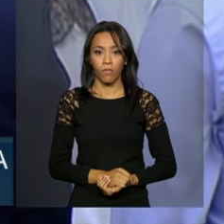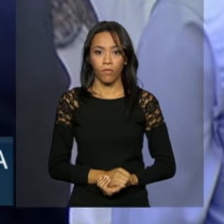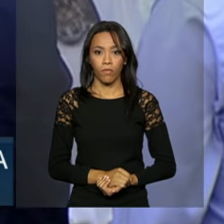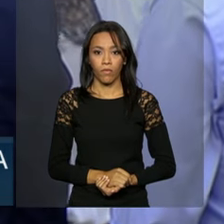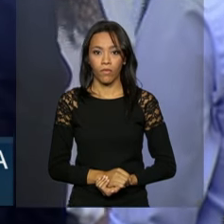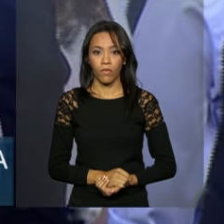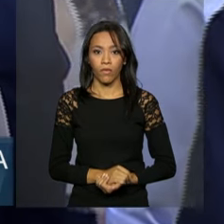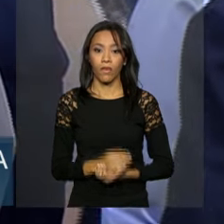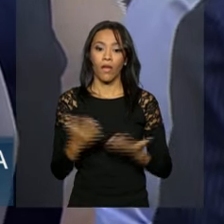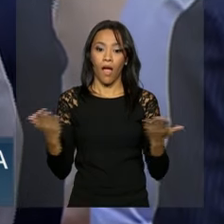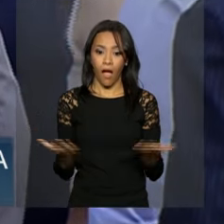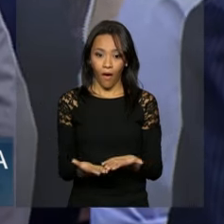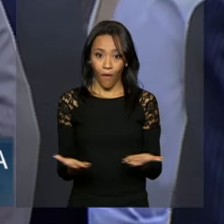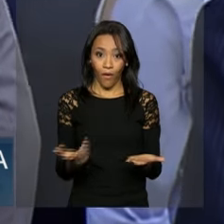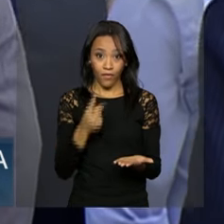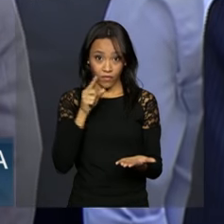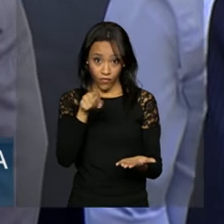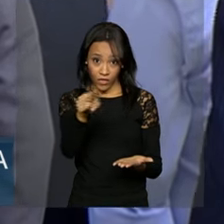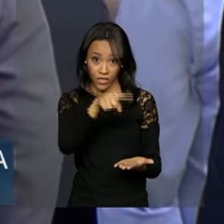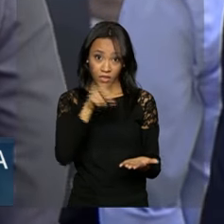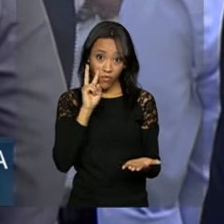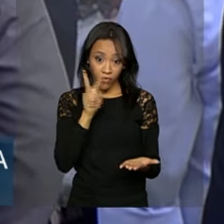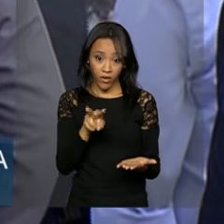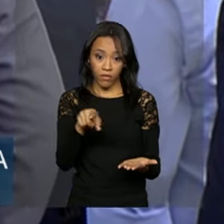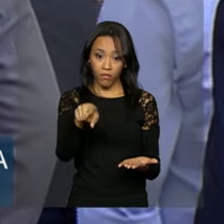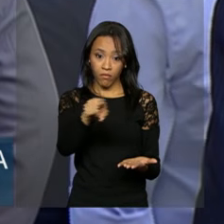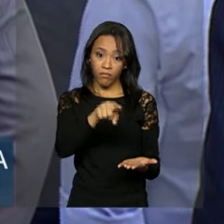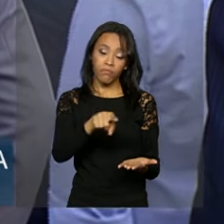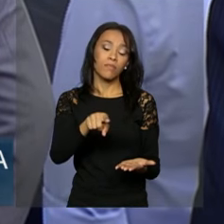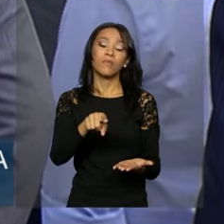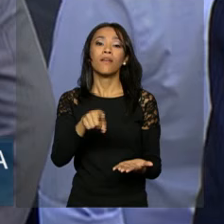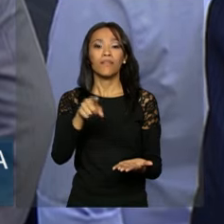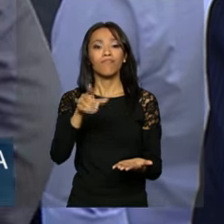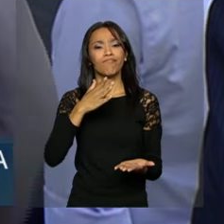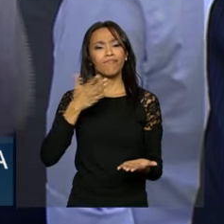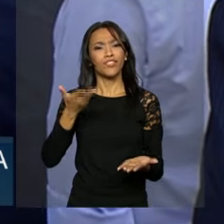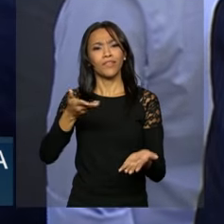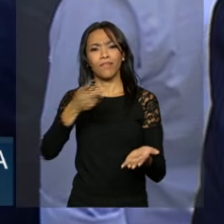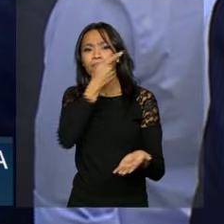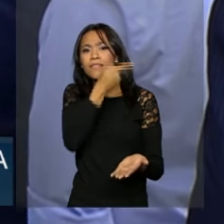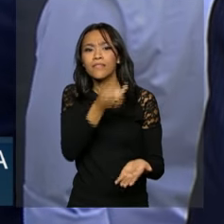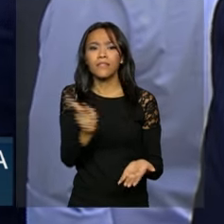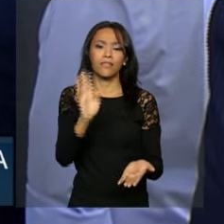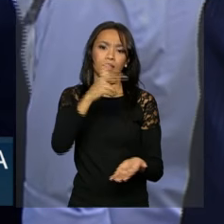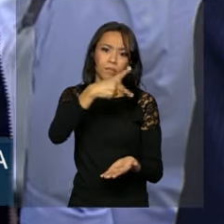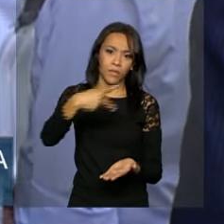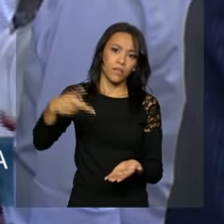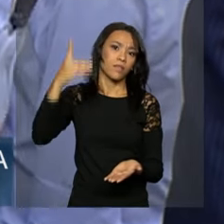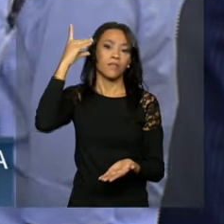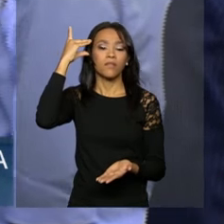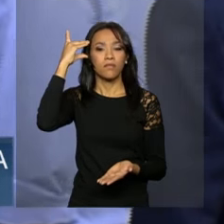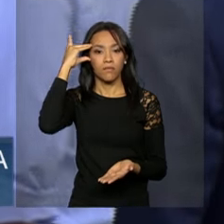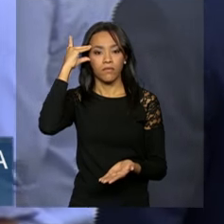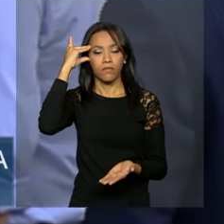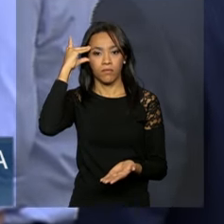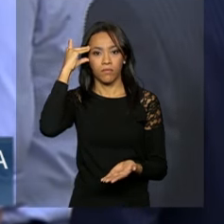Estamos com imagens ao vivo da chegada, da visita da presidenta Dilma Rousseff